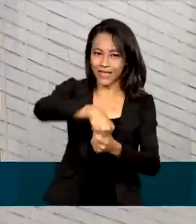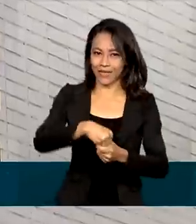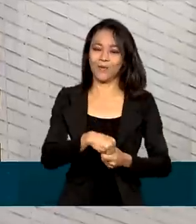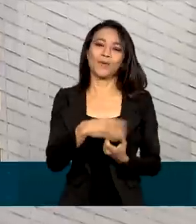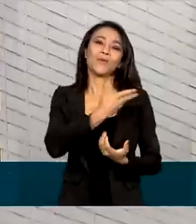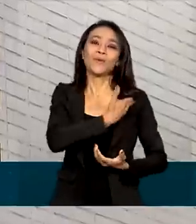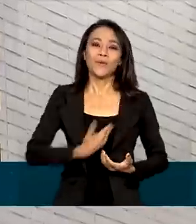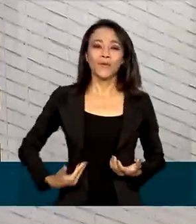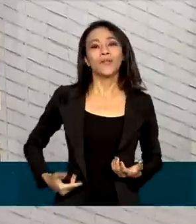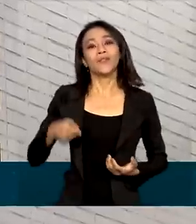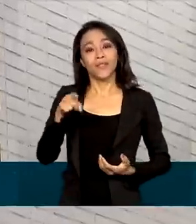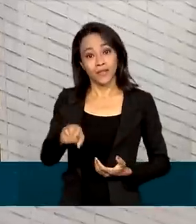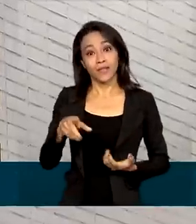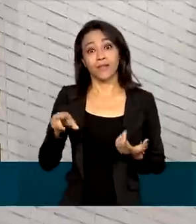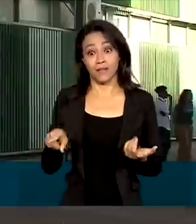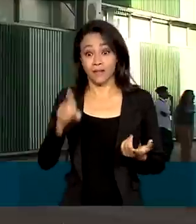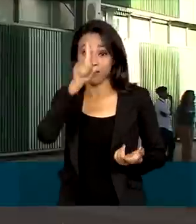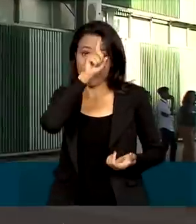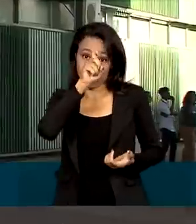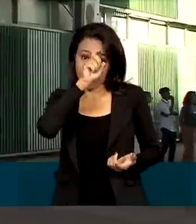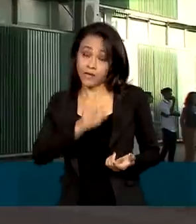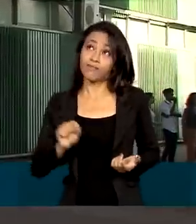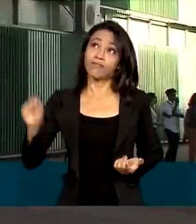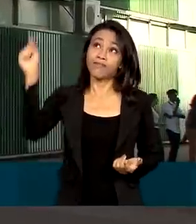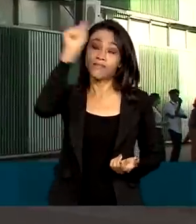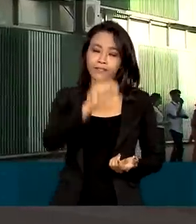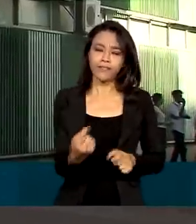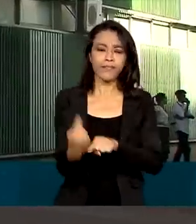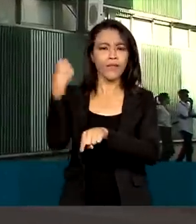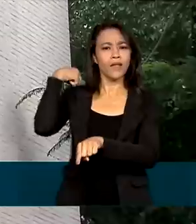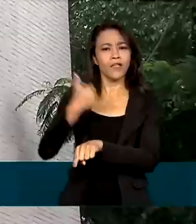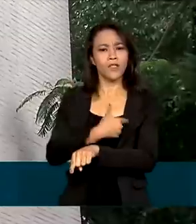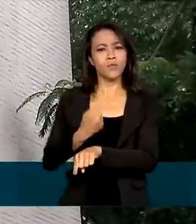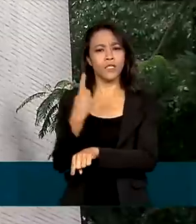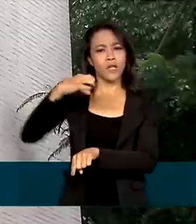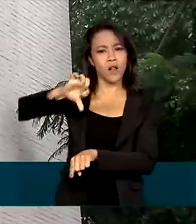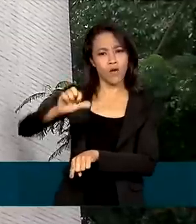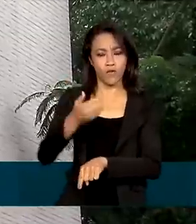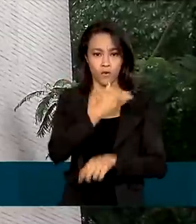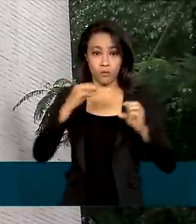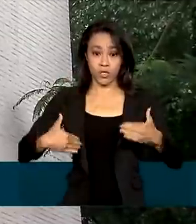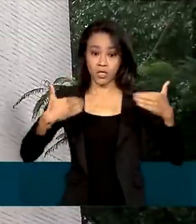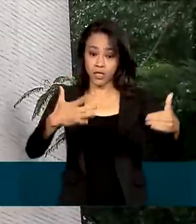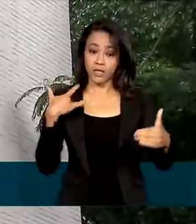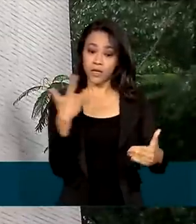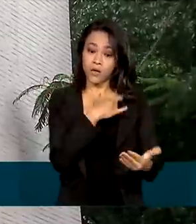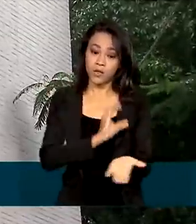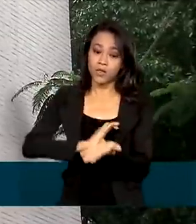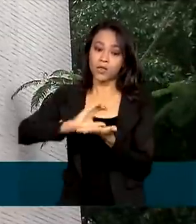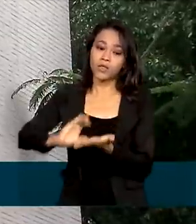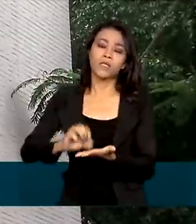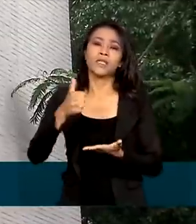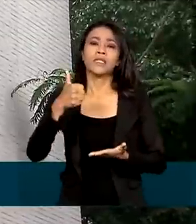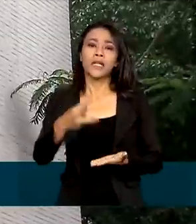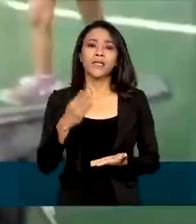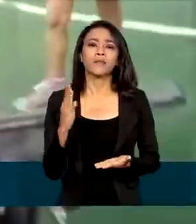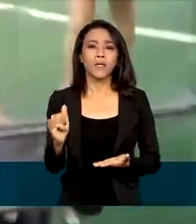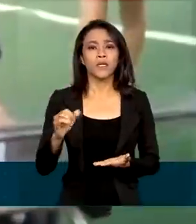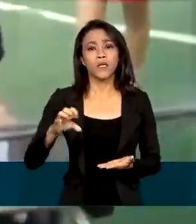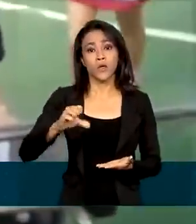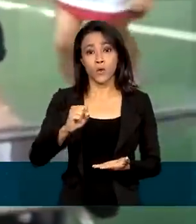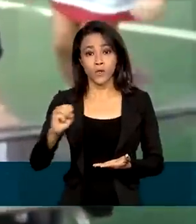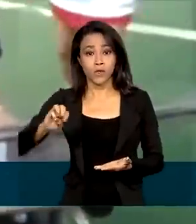Desde o início de 2019, o Ministério da Saúde investiu mais de 3 bilhões e 800 milhões de reais no